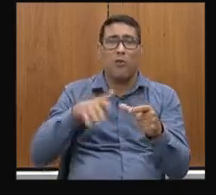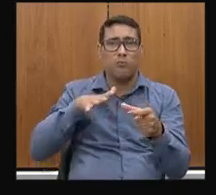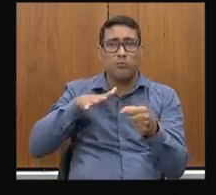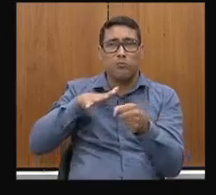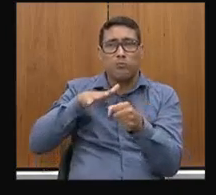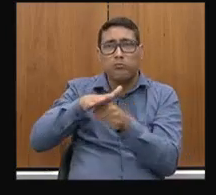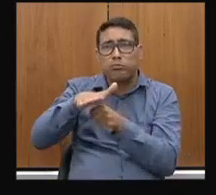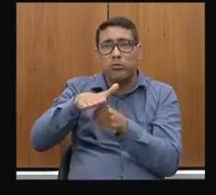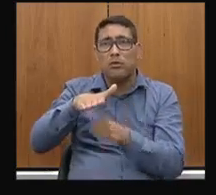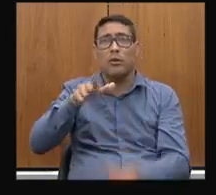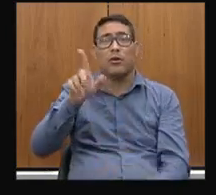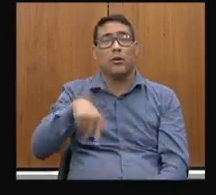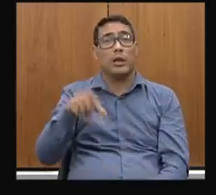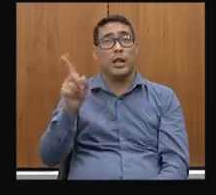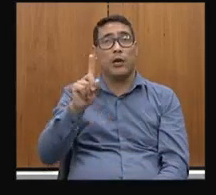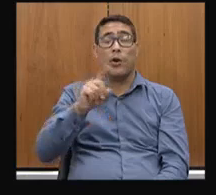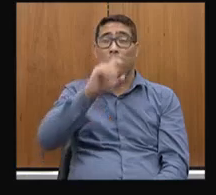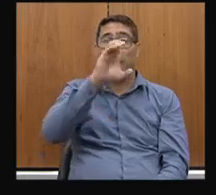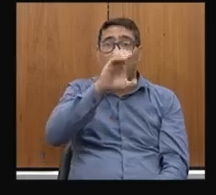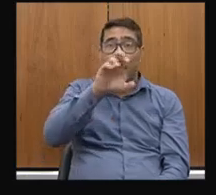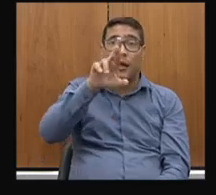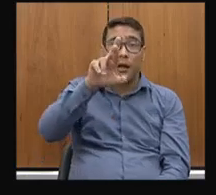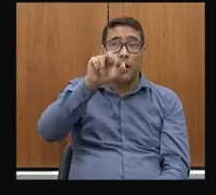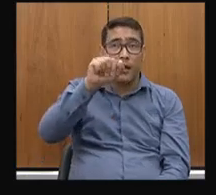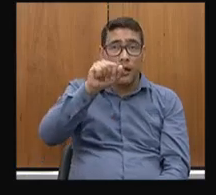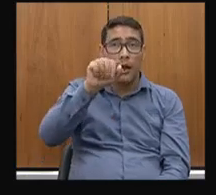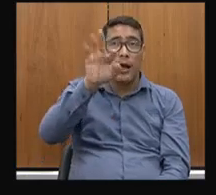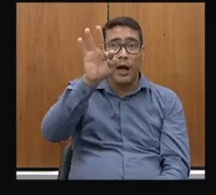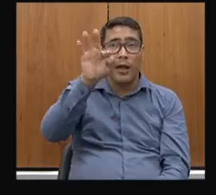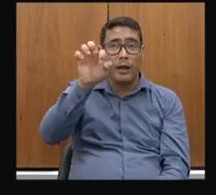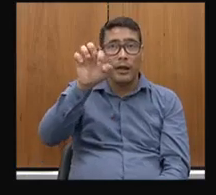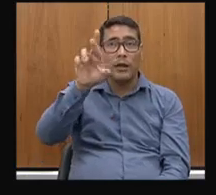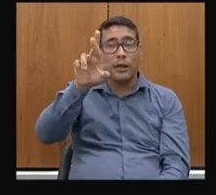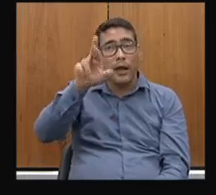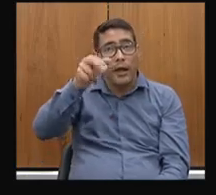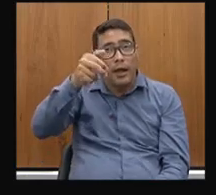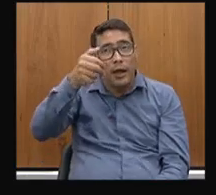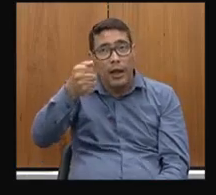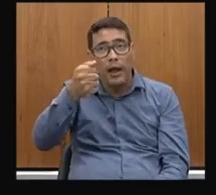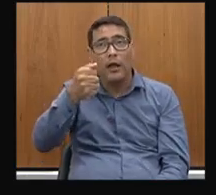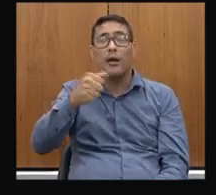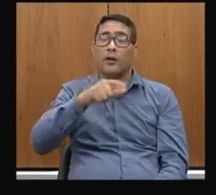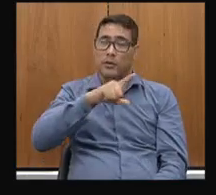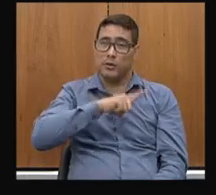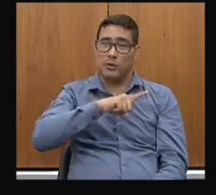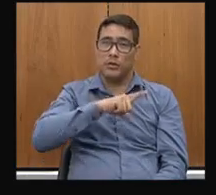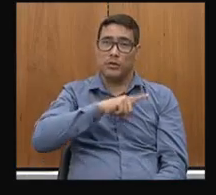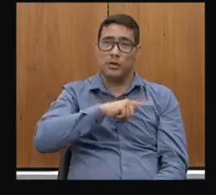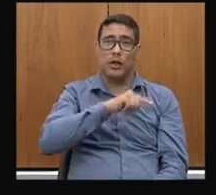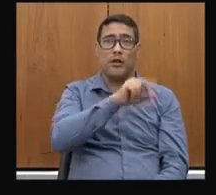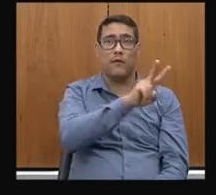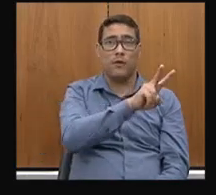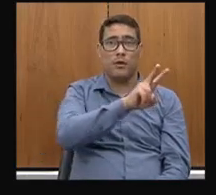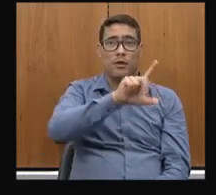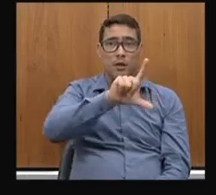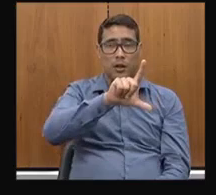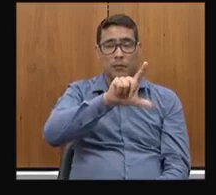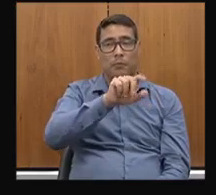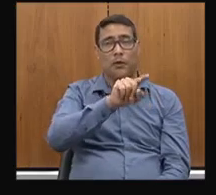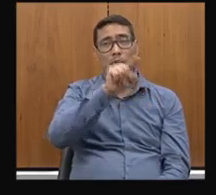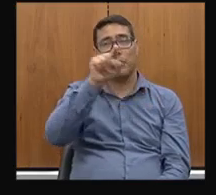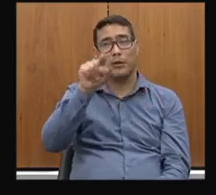conhecimento de uma cratera, de uma cratera que está num asfalto de Vigdalá para Jicatu,